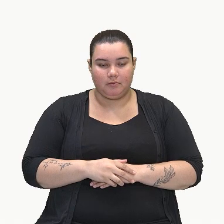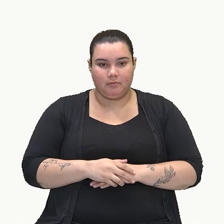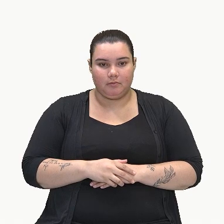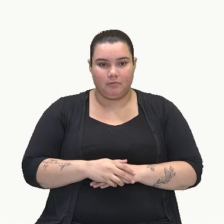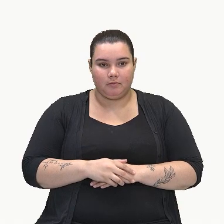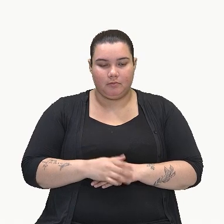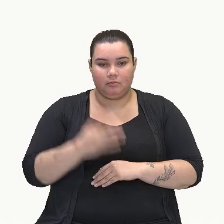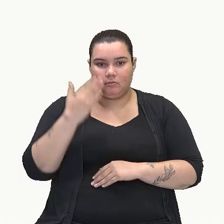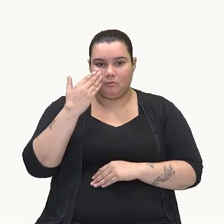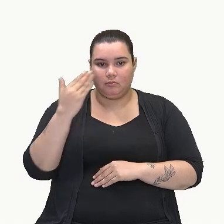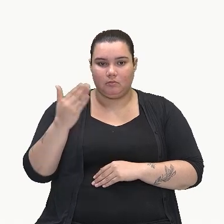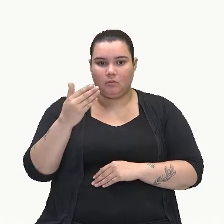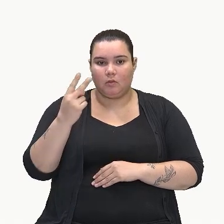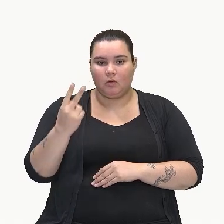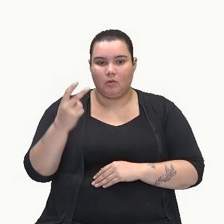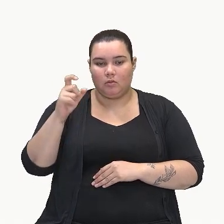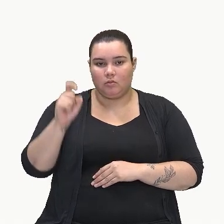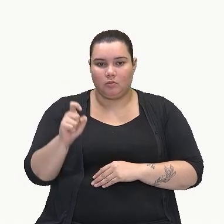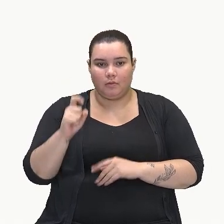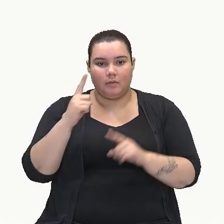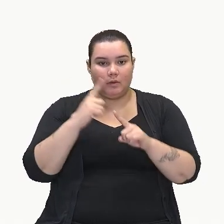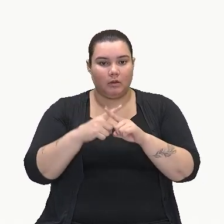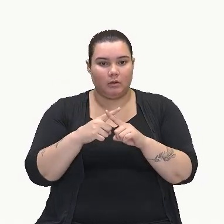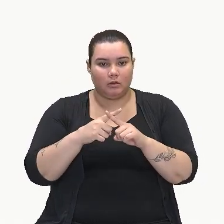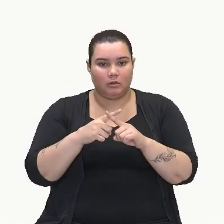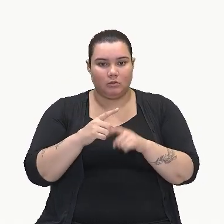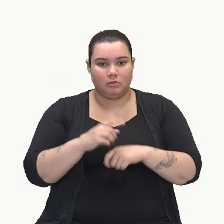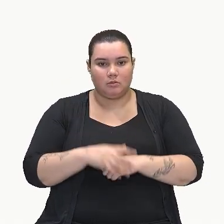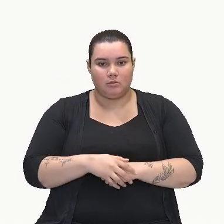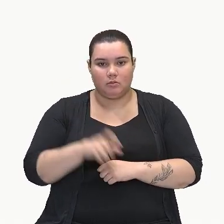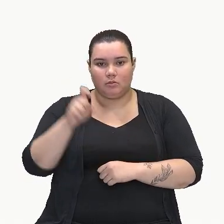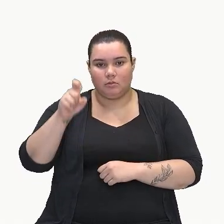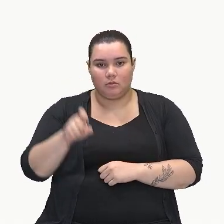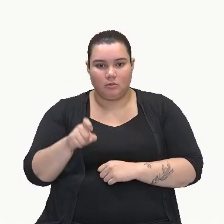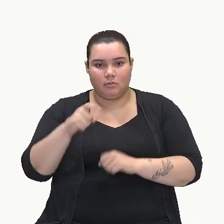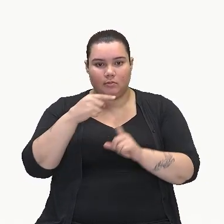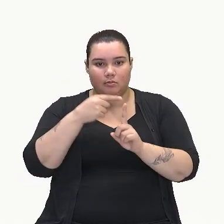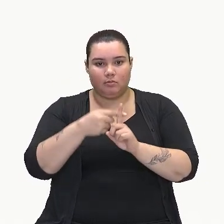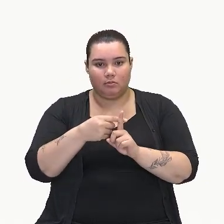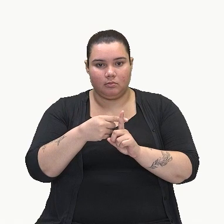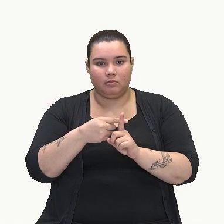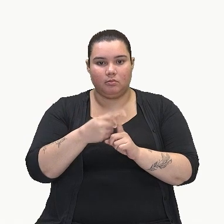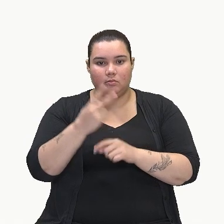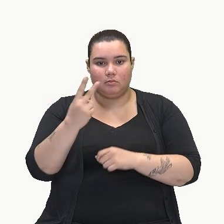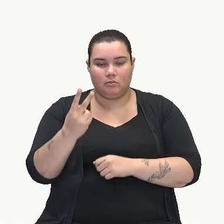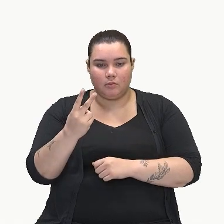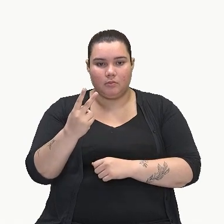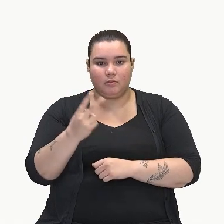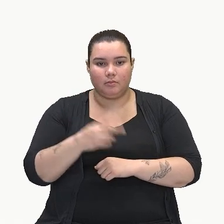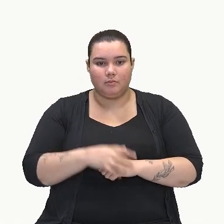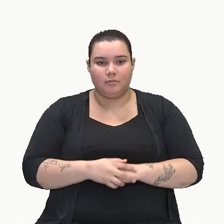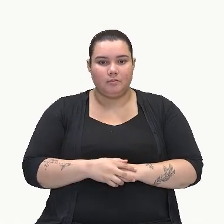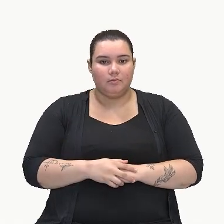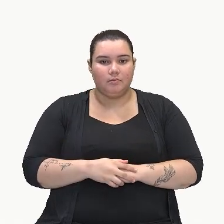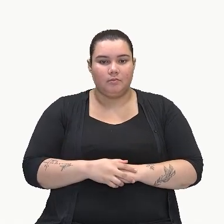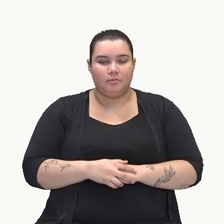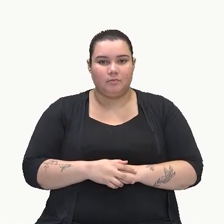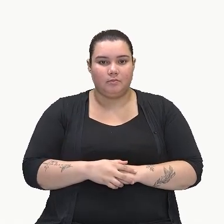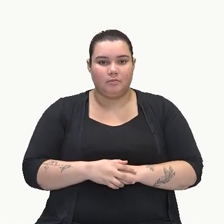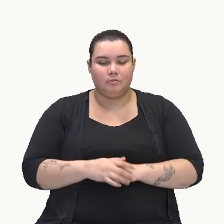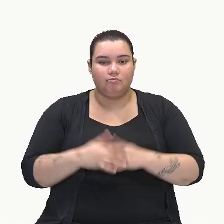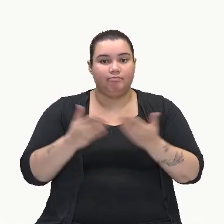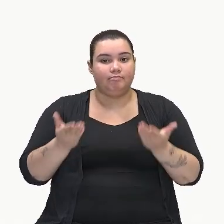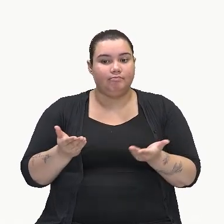Vamos lá. 2x vezes x mais 2. E